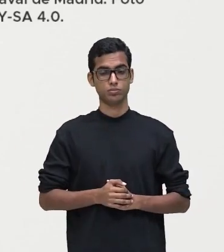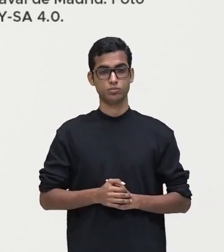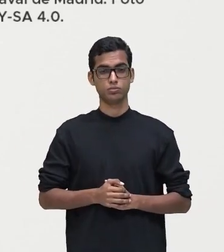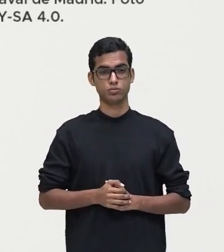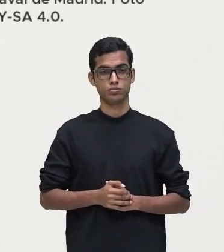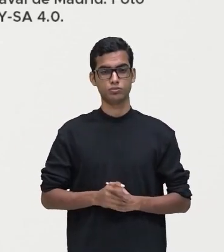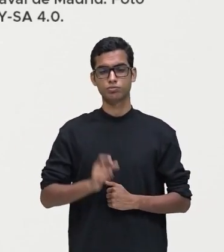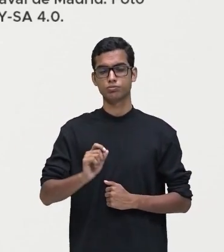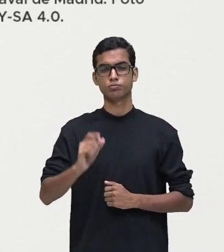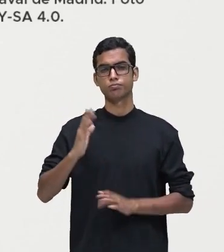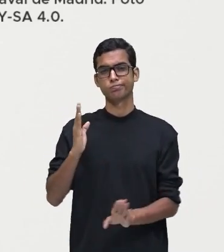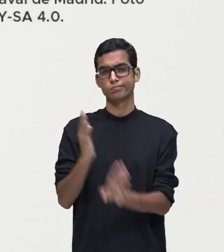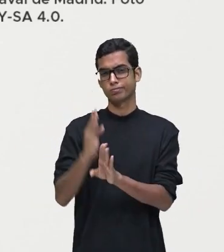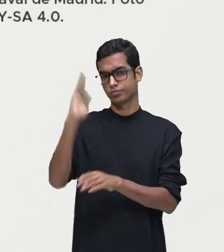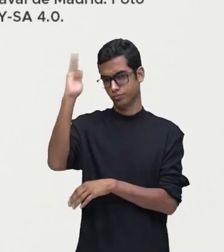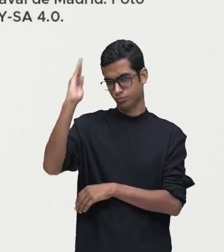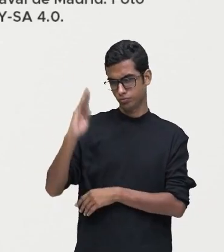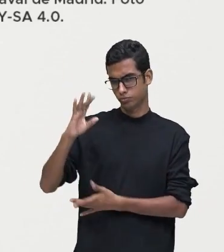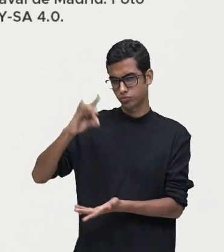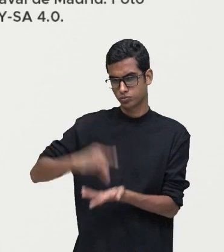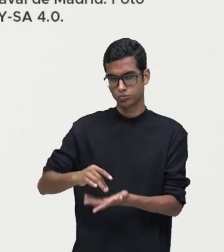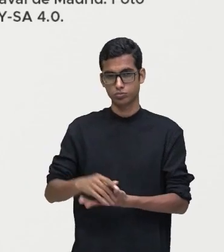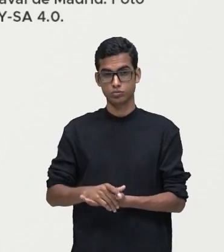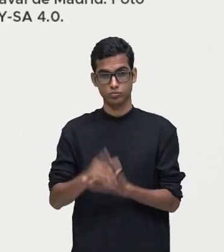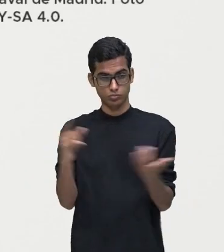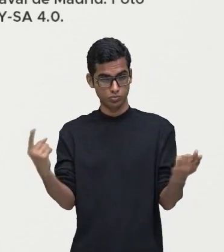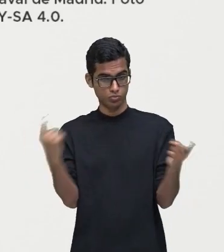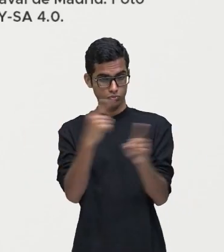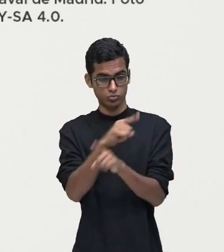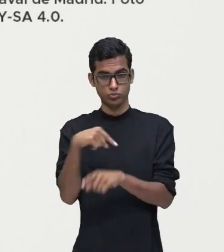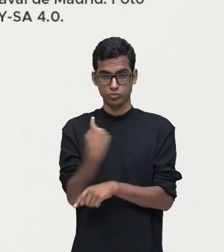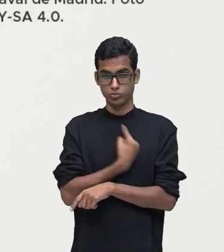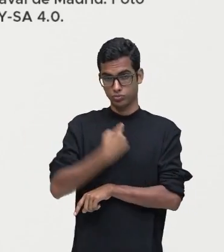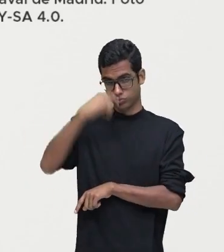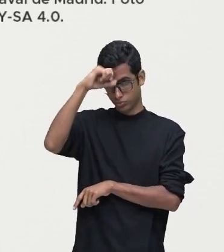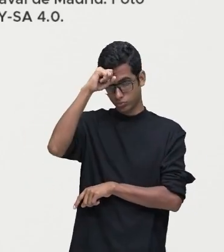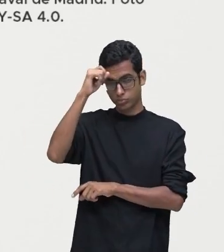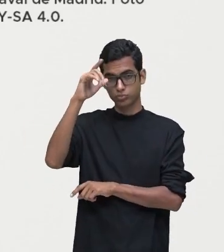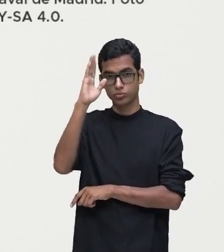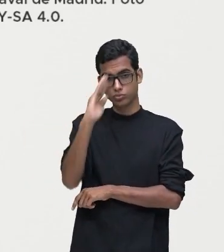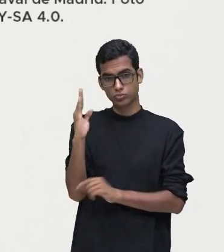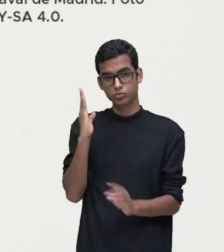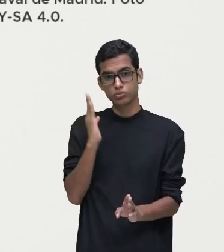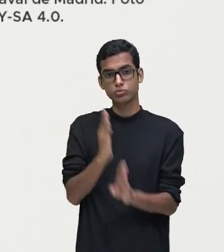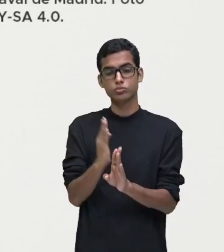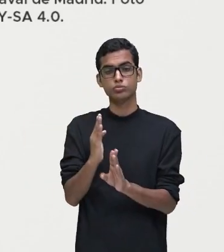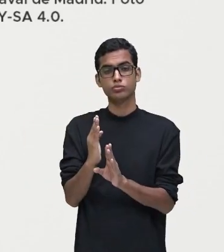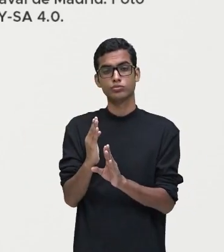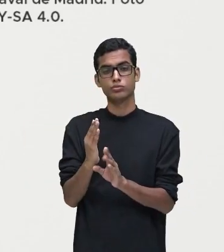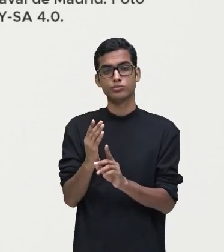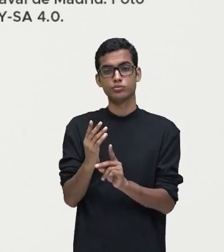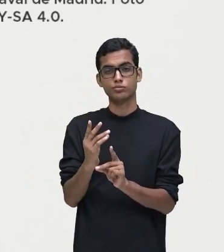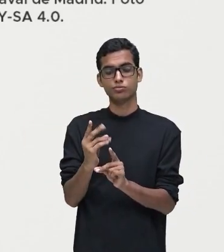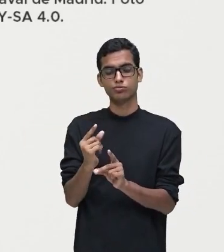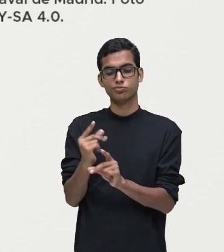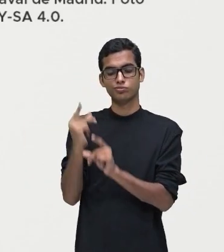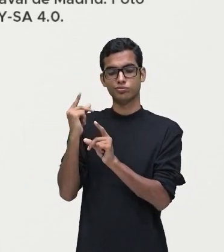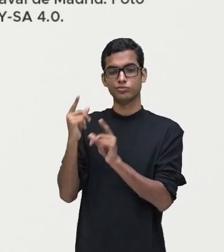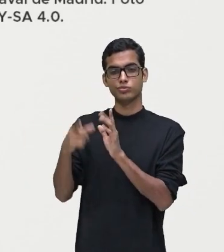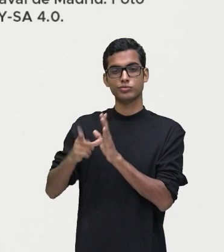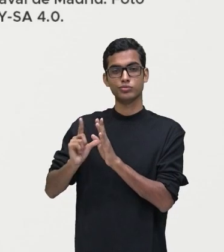descobriu o Brasil? Ao contrário do que aprendemos, o Brasil foi descoberto antes dos portugueses.